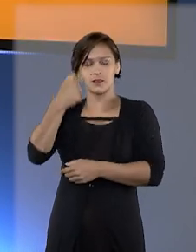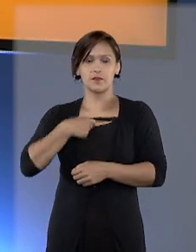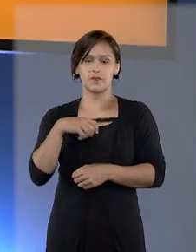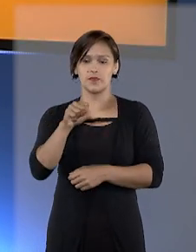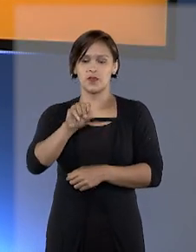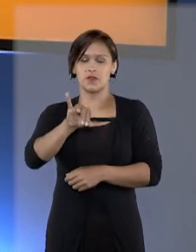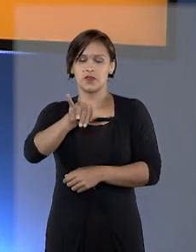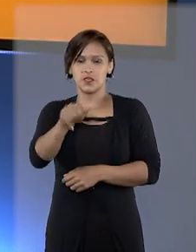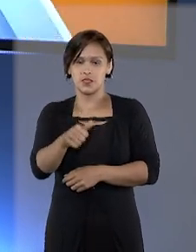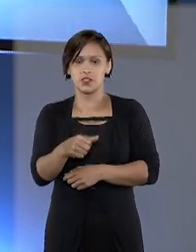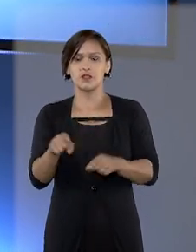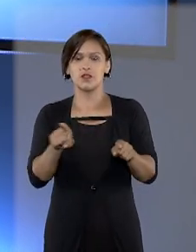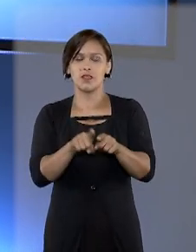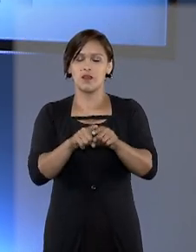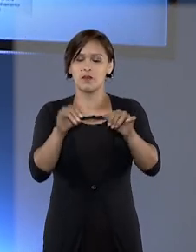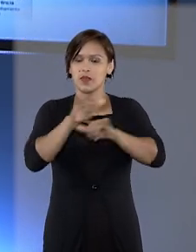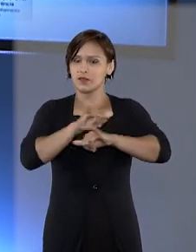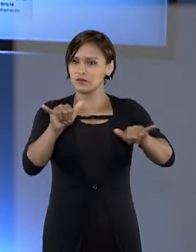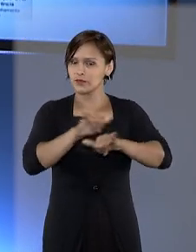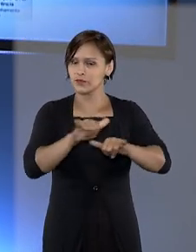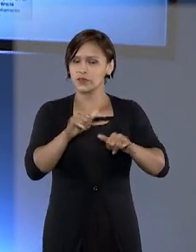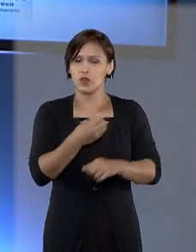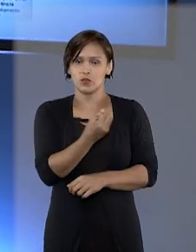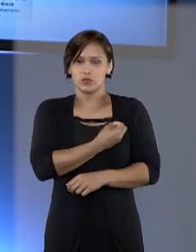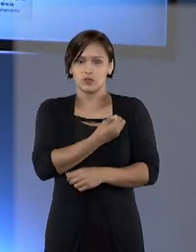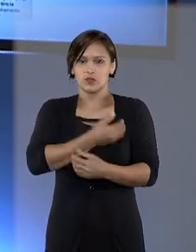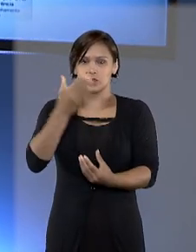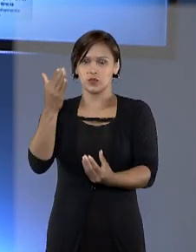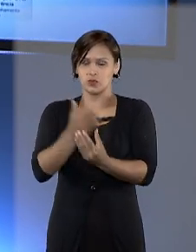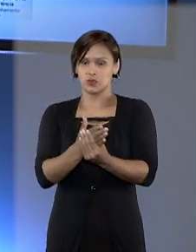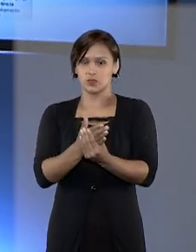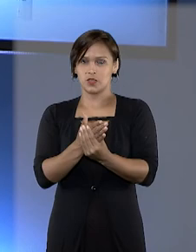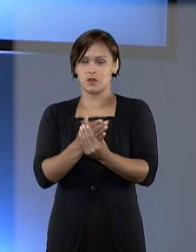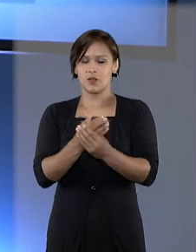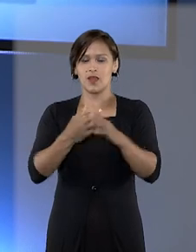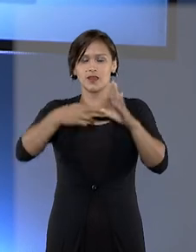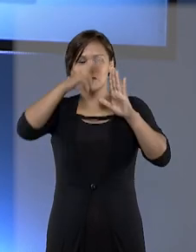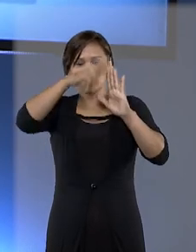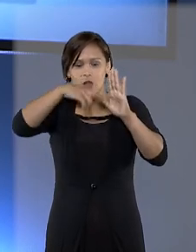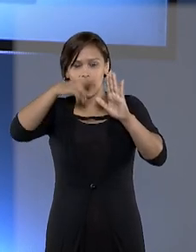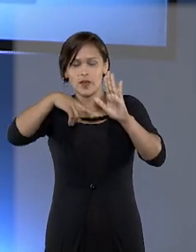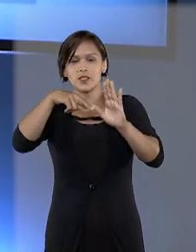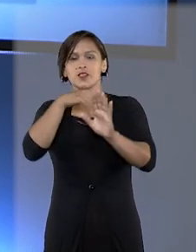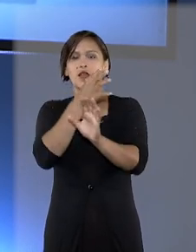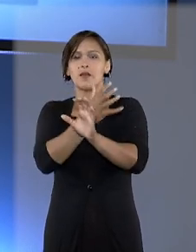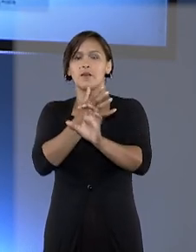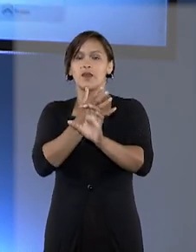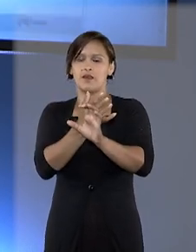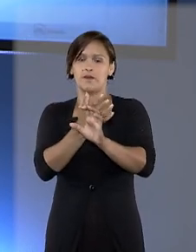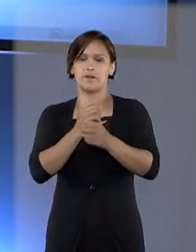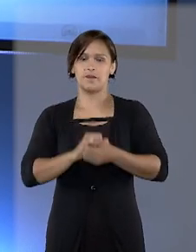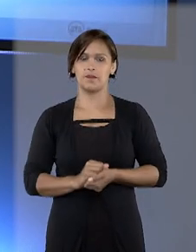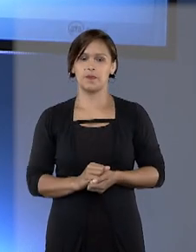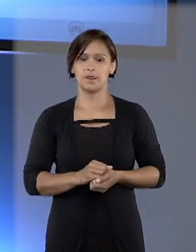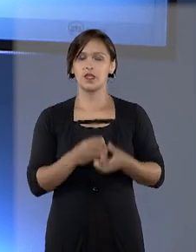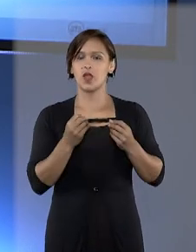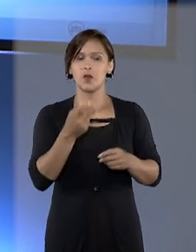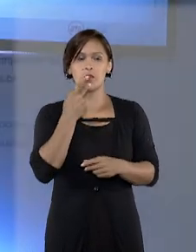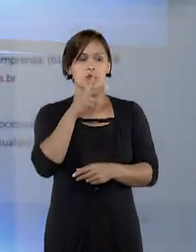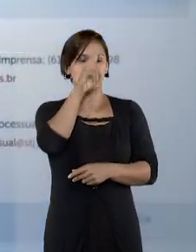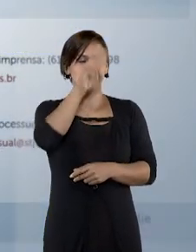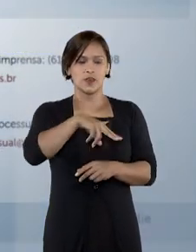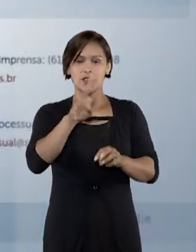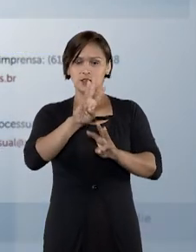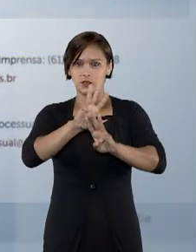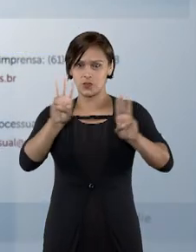STJ divulgou também o número de julgamentos durante o regime de trabalho remoto. Como você pode ver aqui